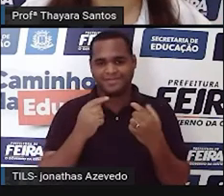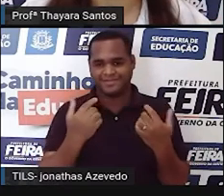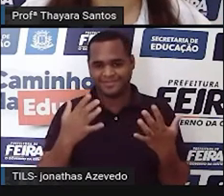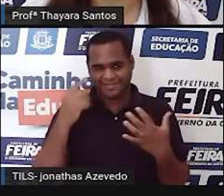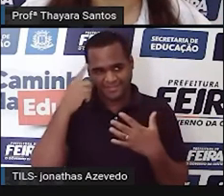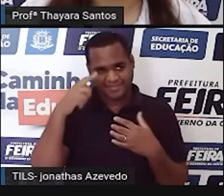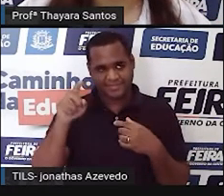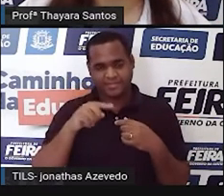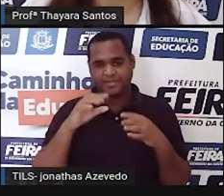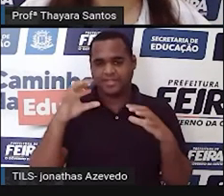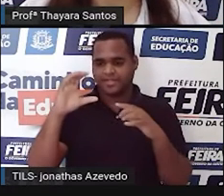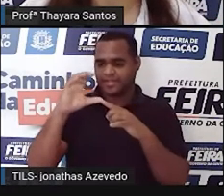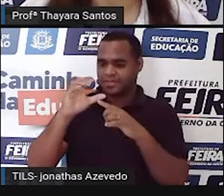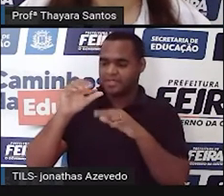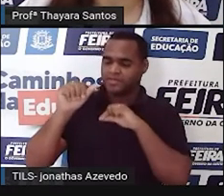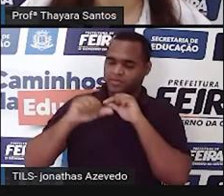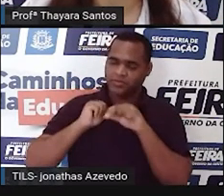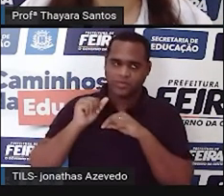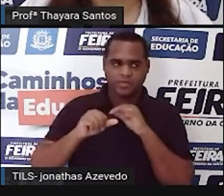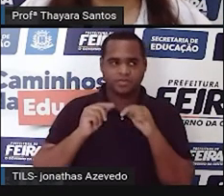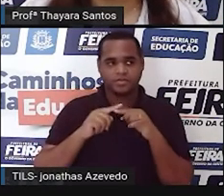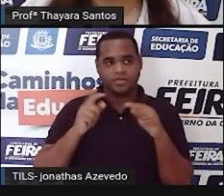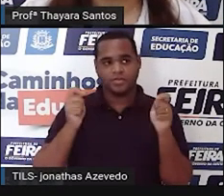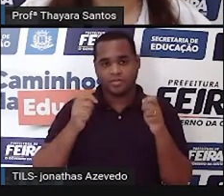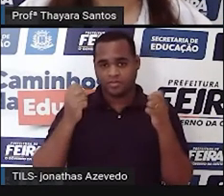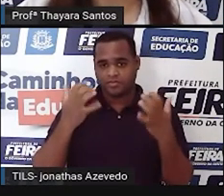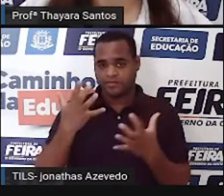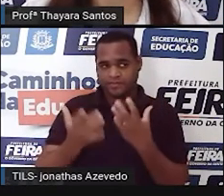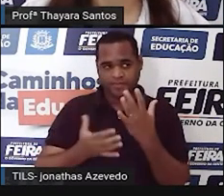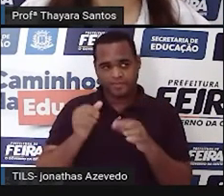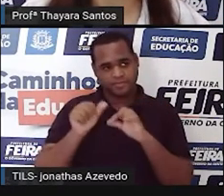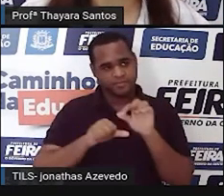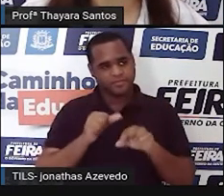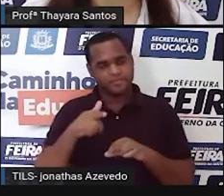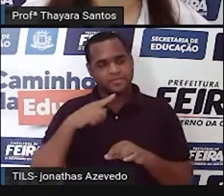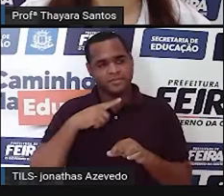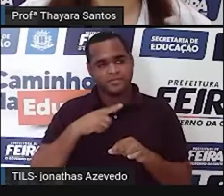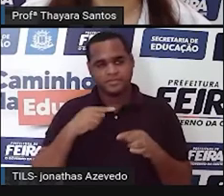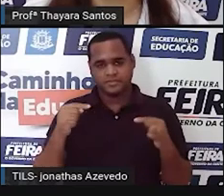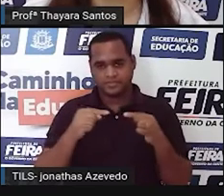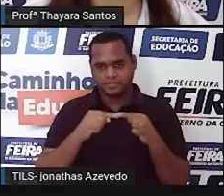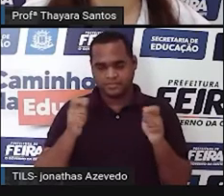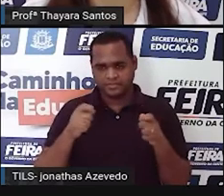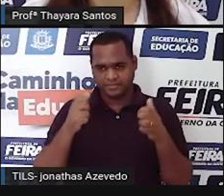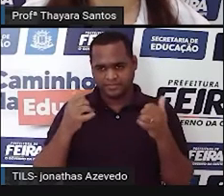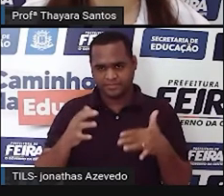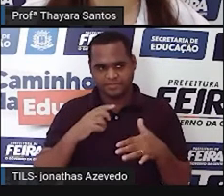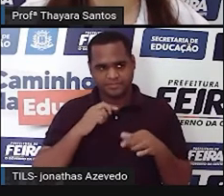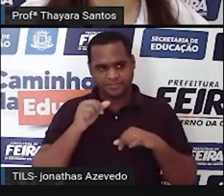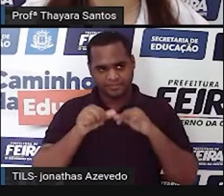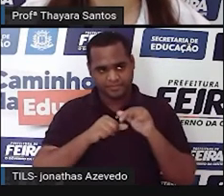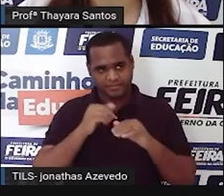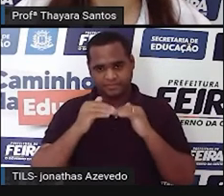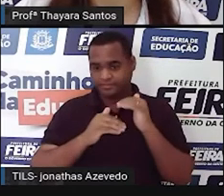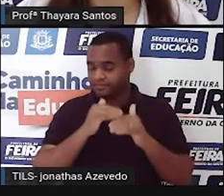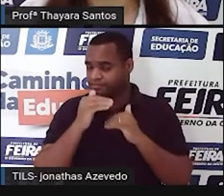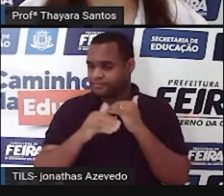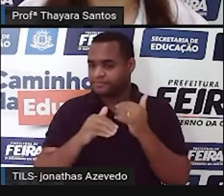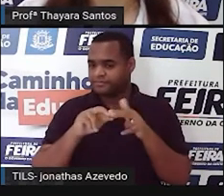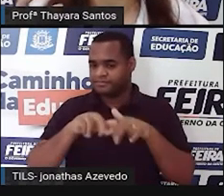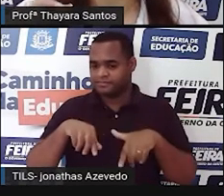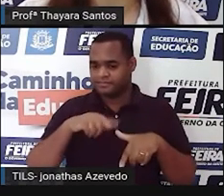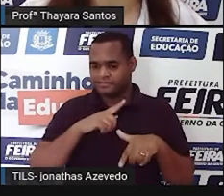tem um clima muito seco, a vegetação tem um alto risco de pegar fogo. Então, as plantas desenvolveram alguns mecanismos que algumas